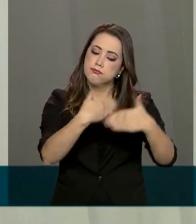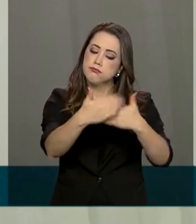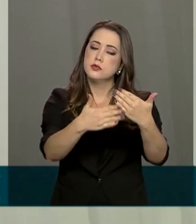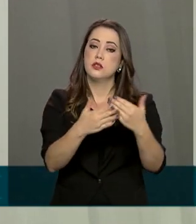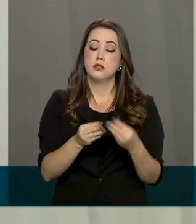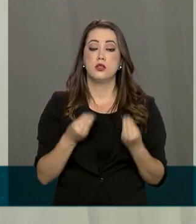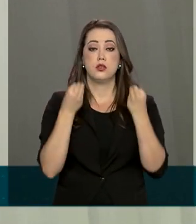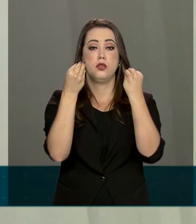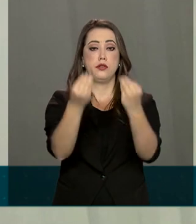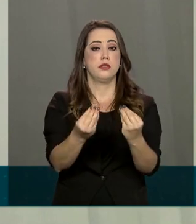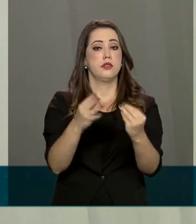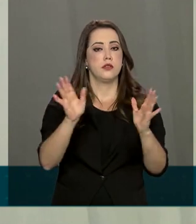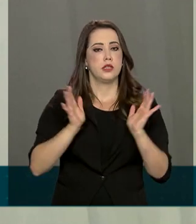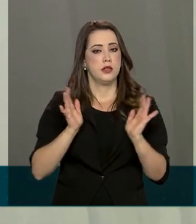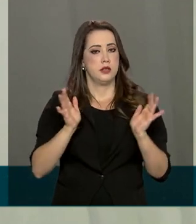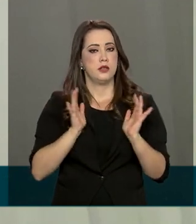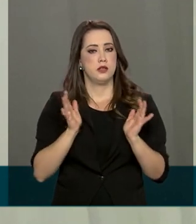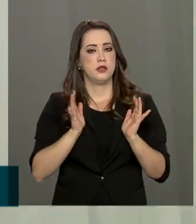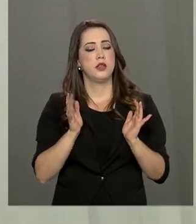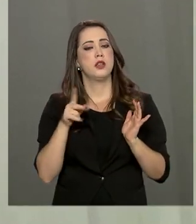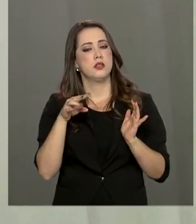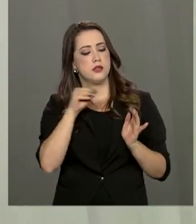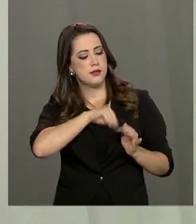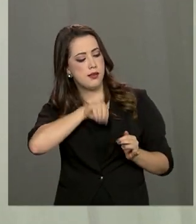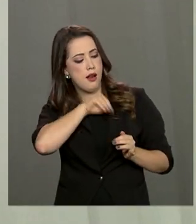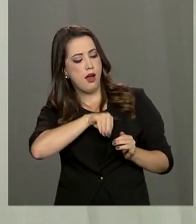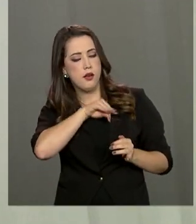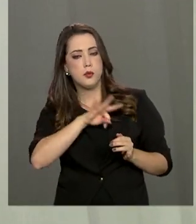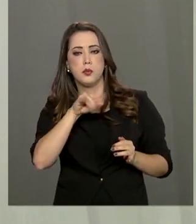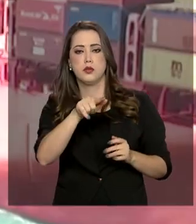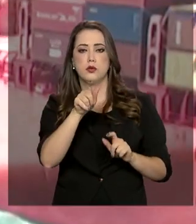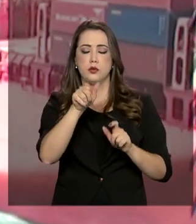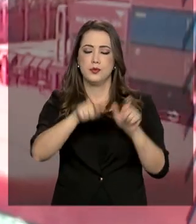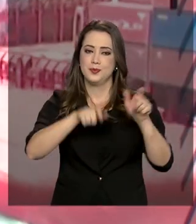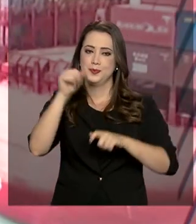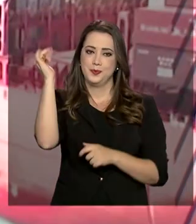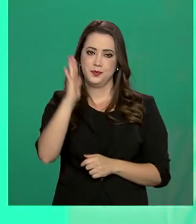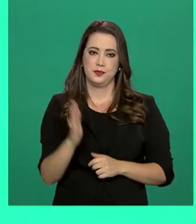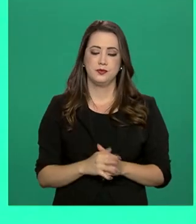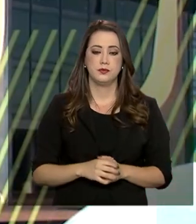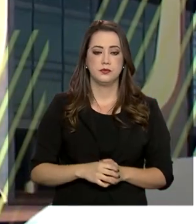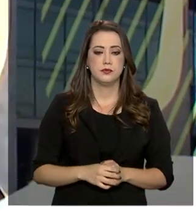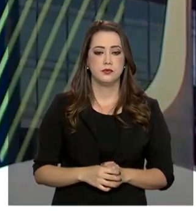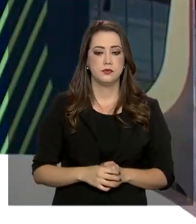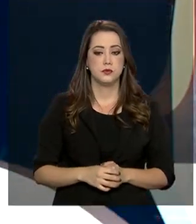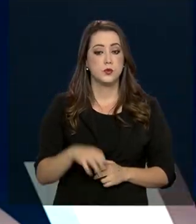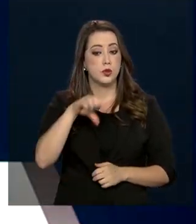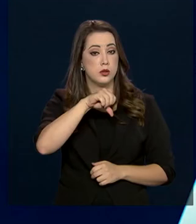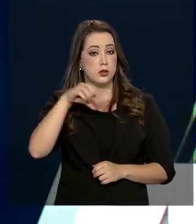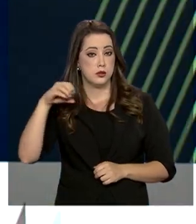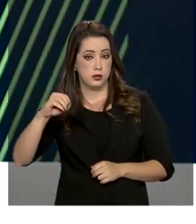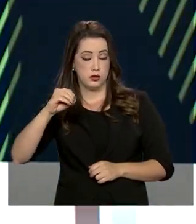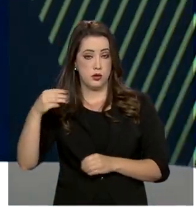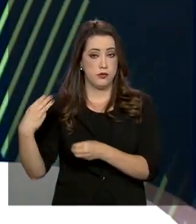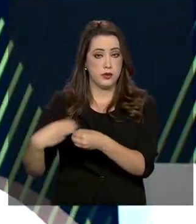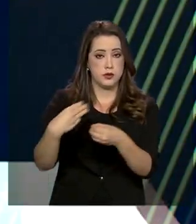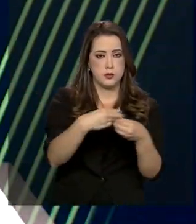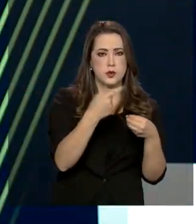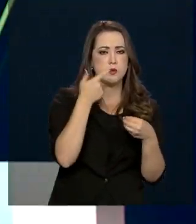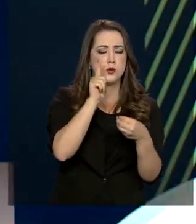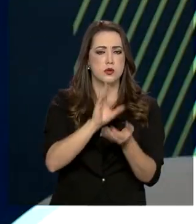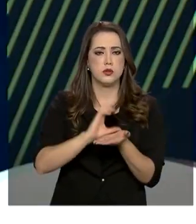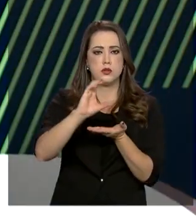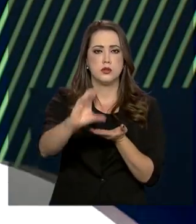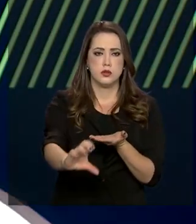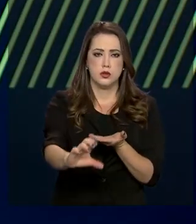e trazer prosperidade, renda e emprego para todo o brasileiro. 90 municípios foram contemplados com